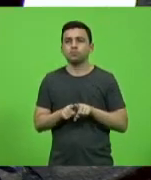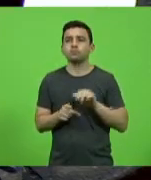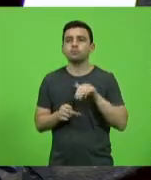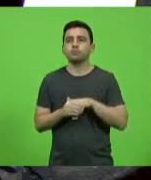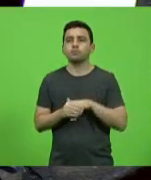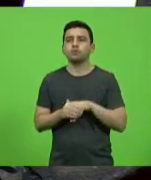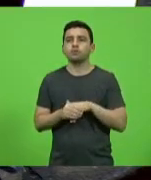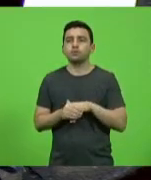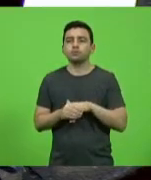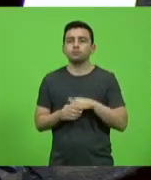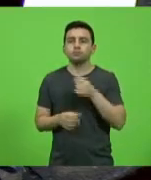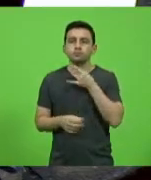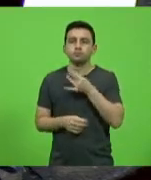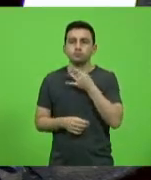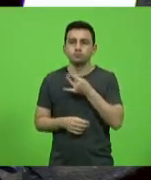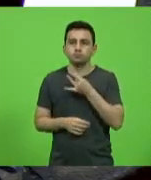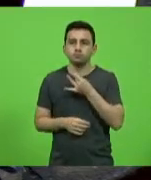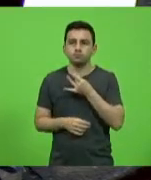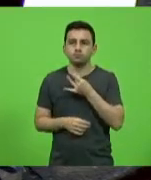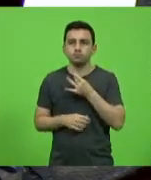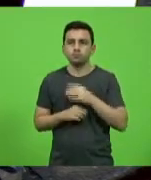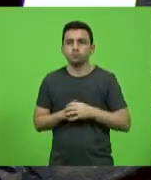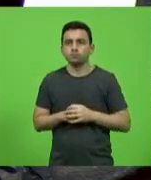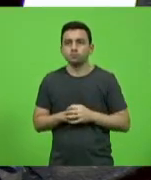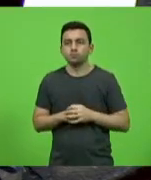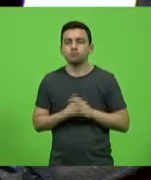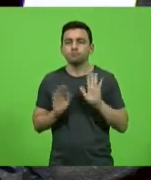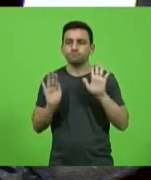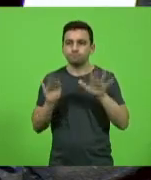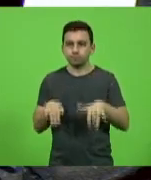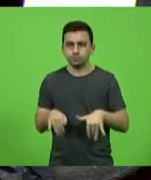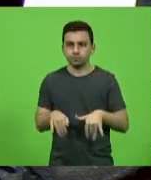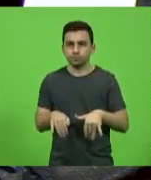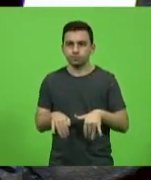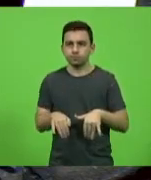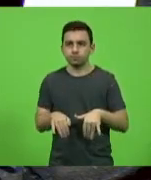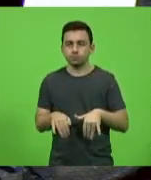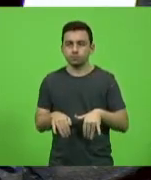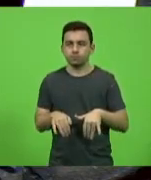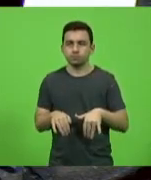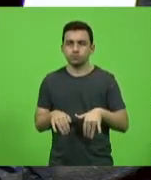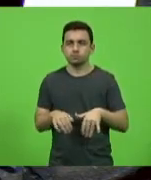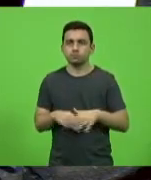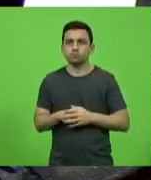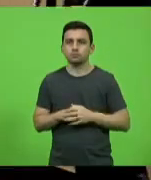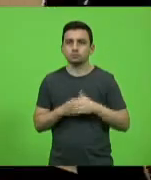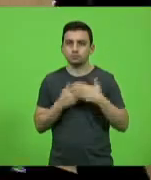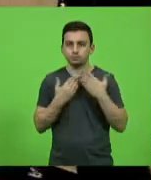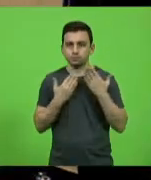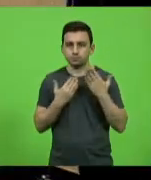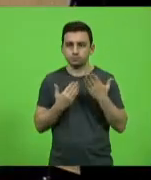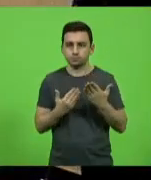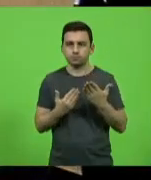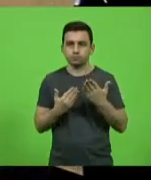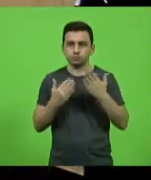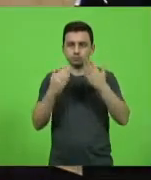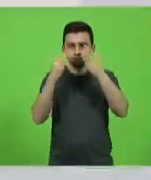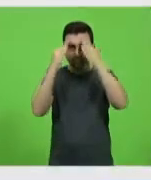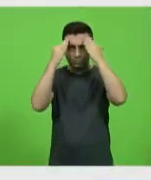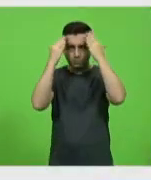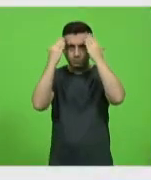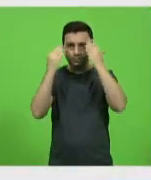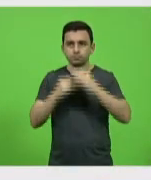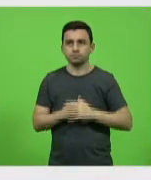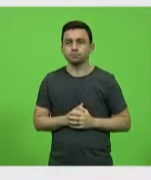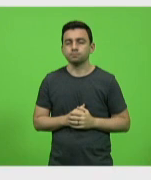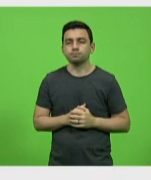deputado Cobalquini, e por fim, voto no deputado Zé Milton. A líder e deputada Paulinha vota no